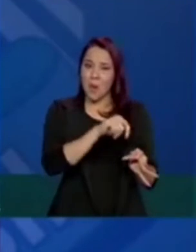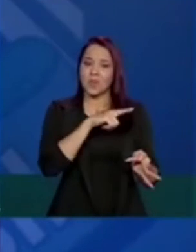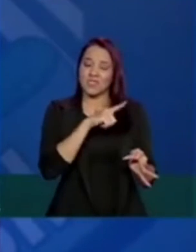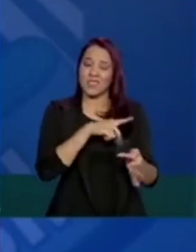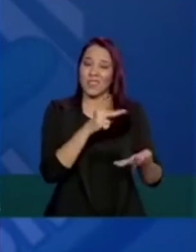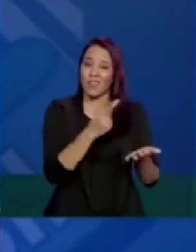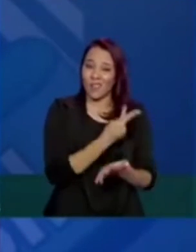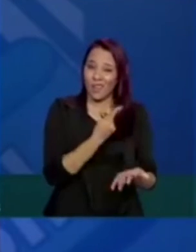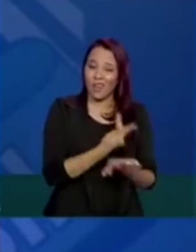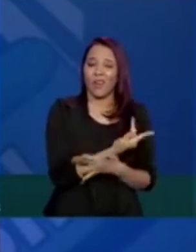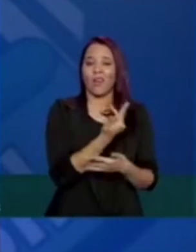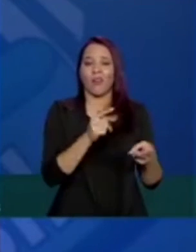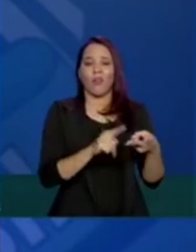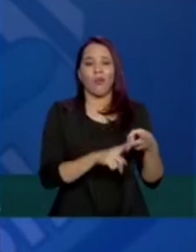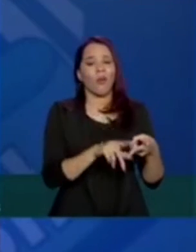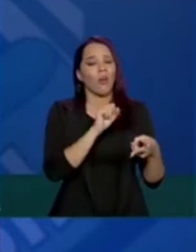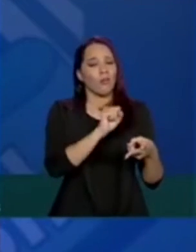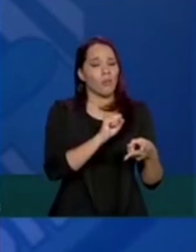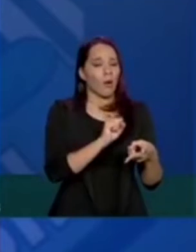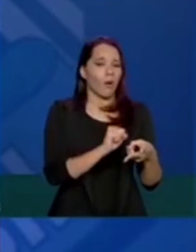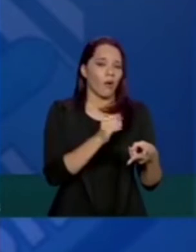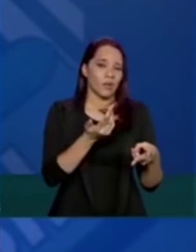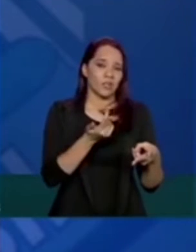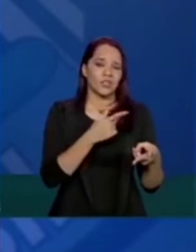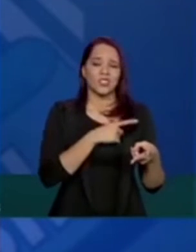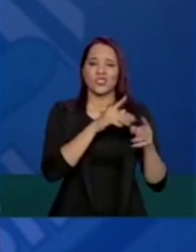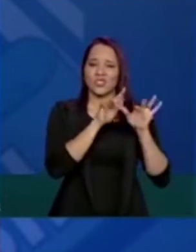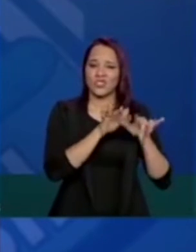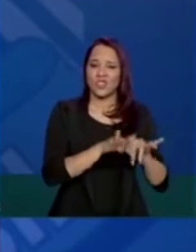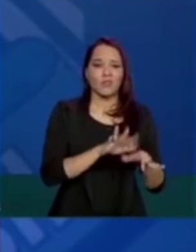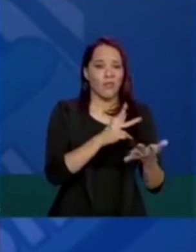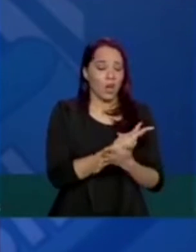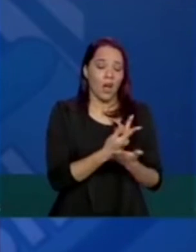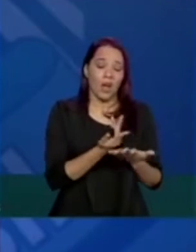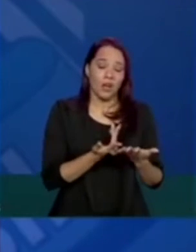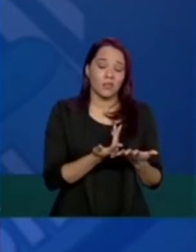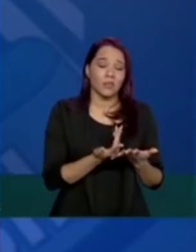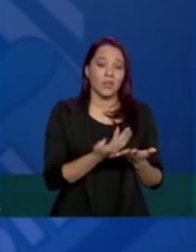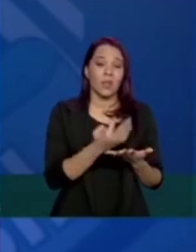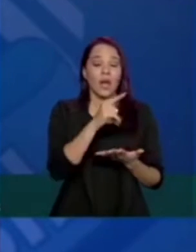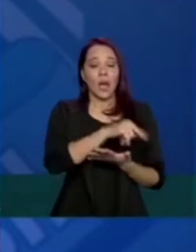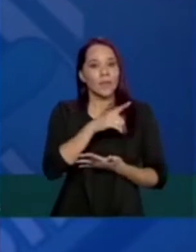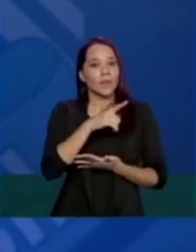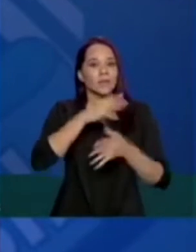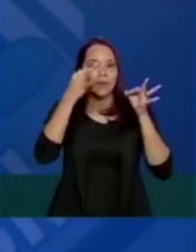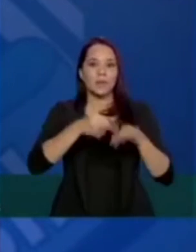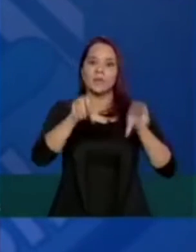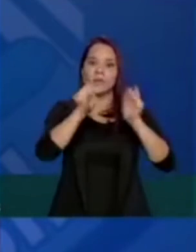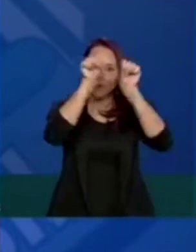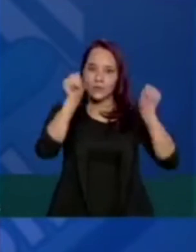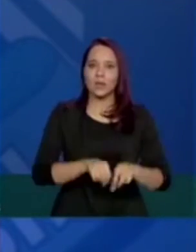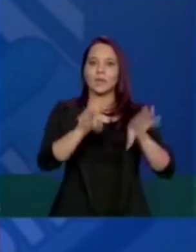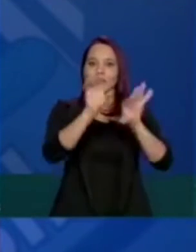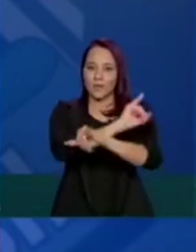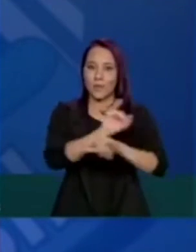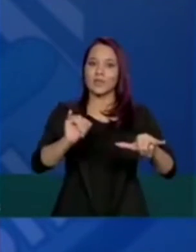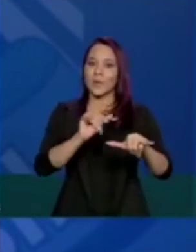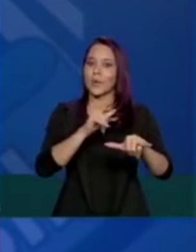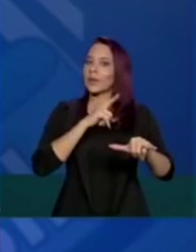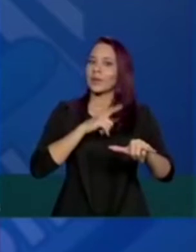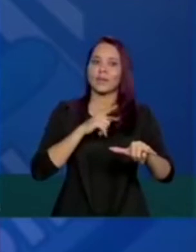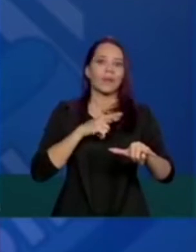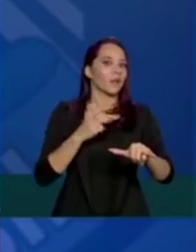erros de atualização, erros de digitação, para adotar plenamente o sistema de informação que tem